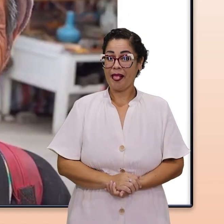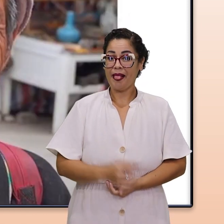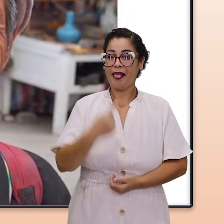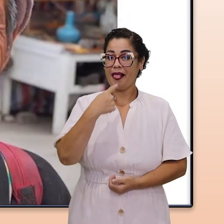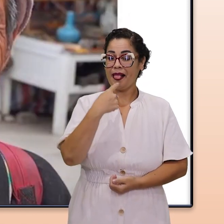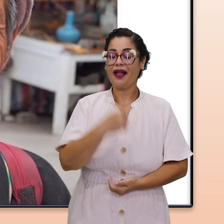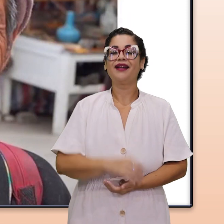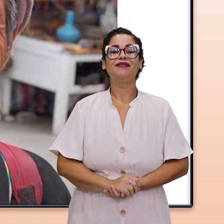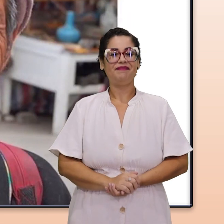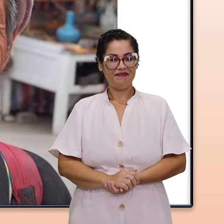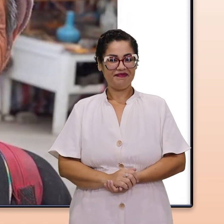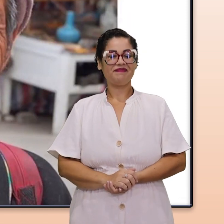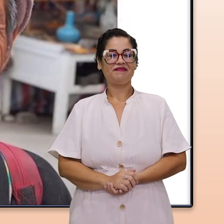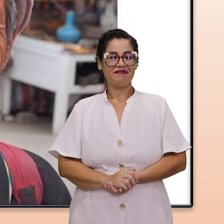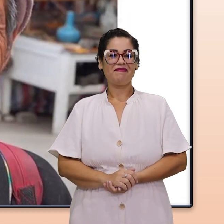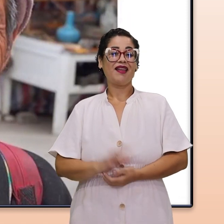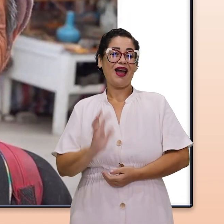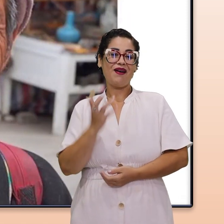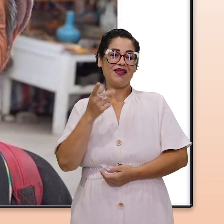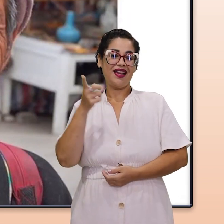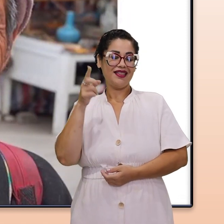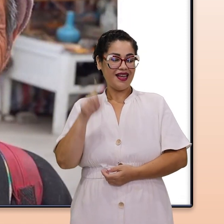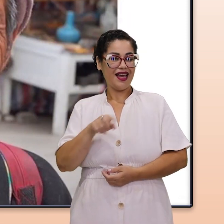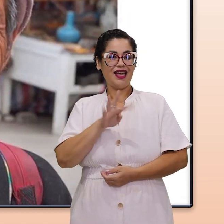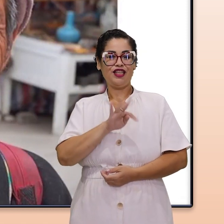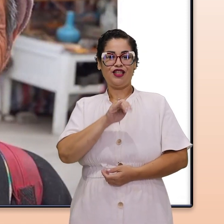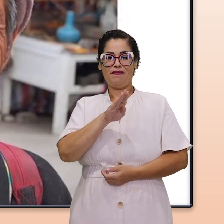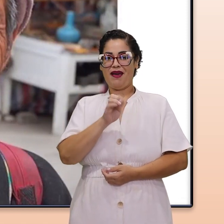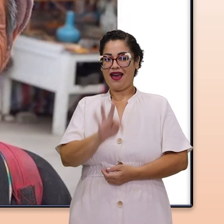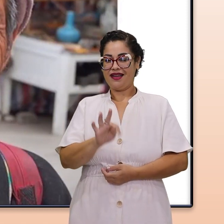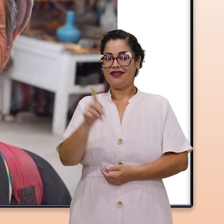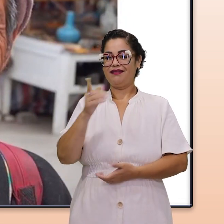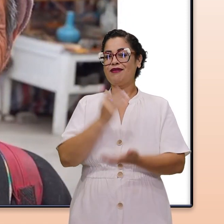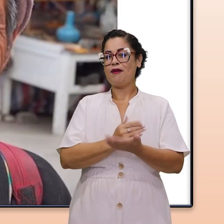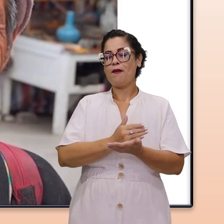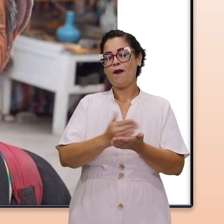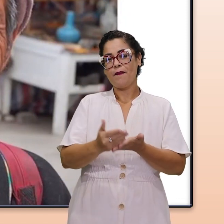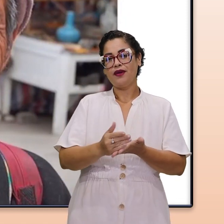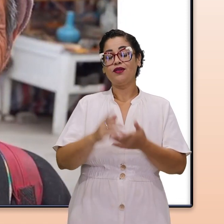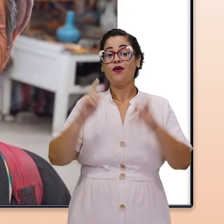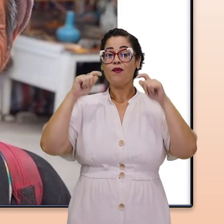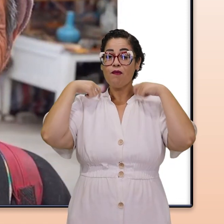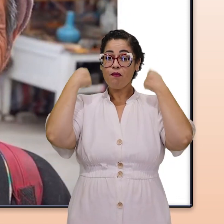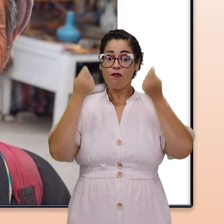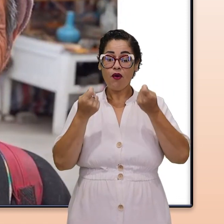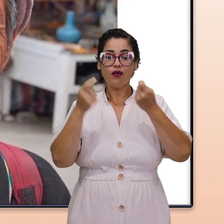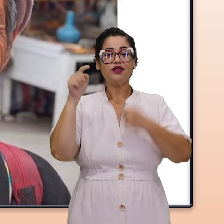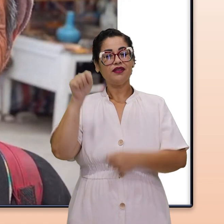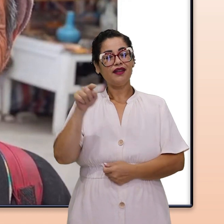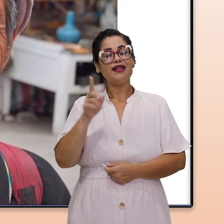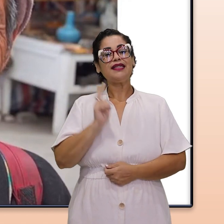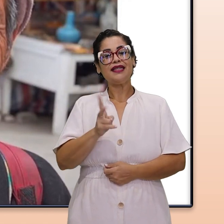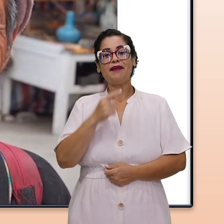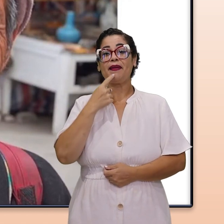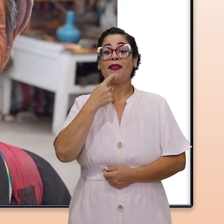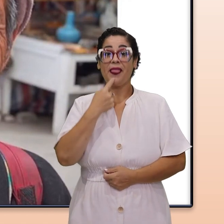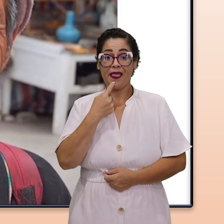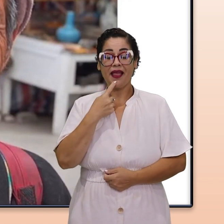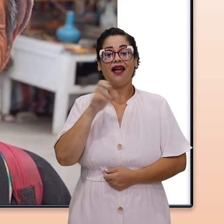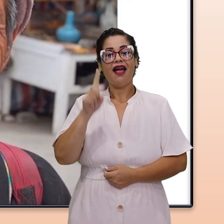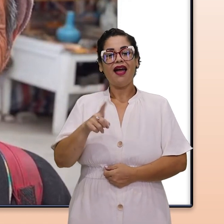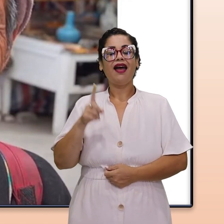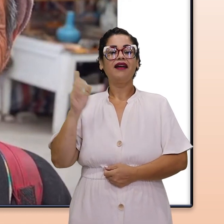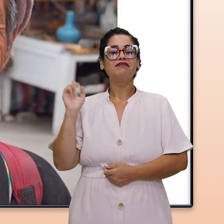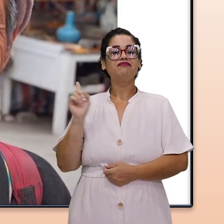Primeiro, mostrar a língua. Isso mesmo, isso acontece em Tibete. Tudo começou com monges que